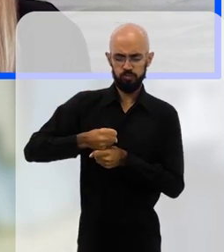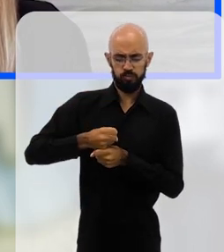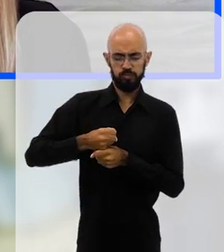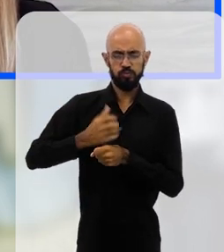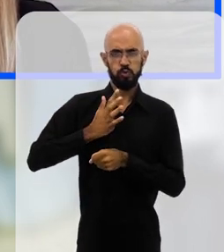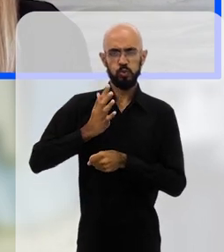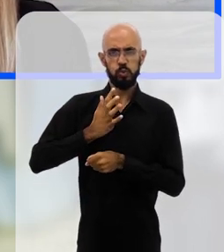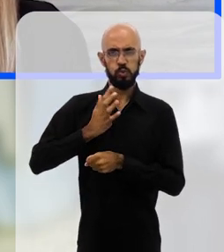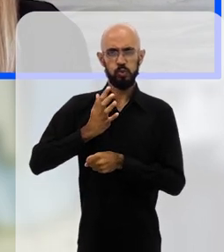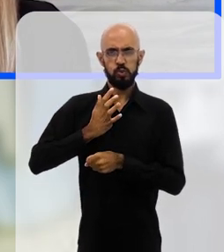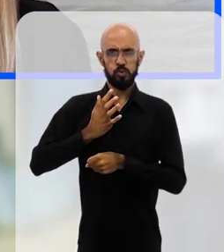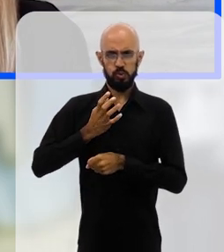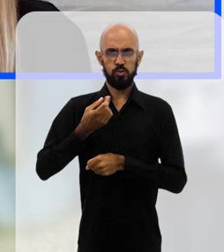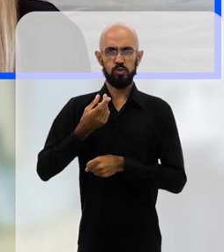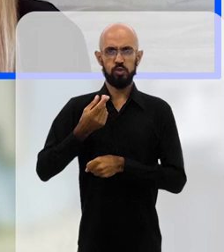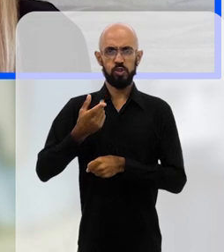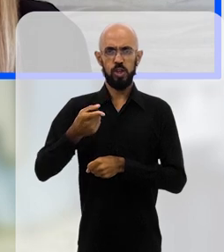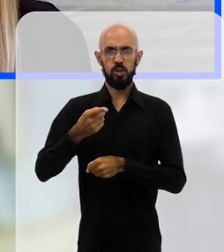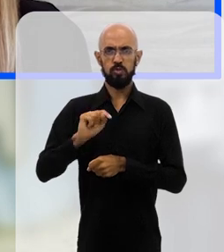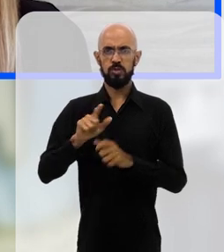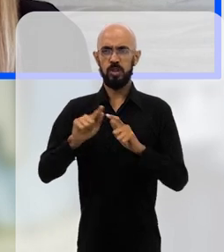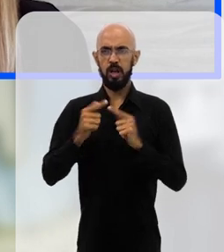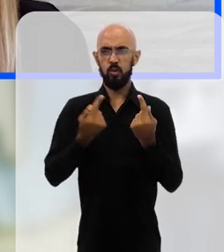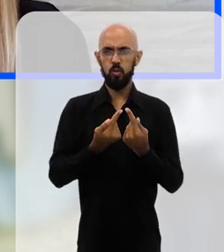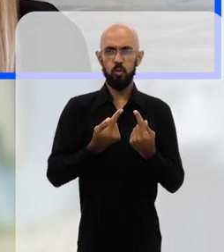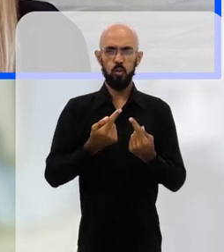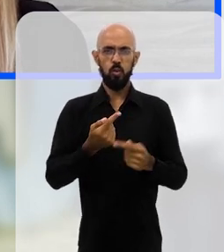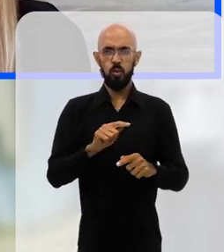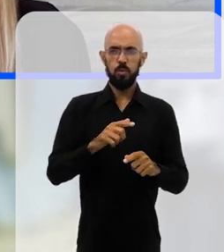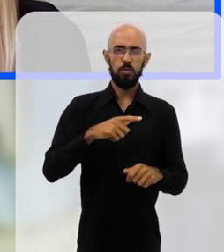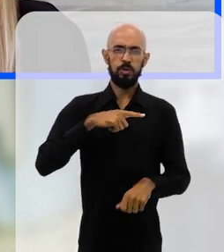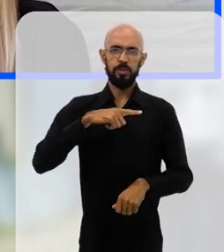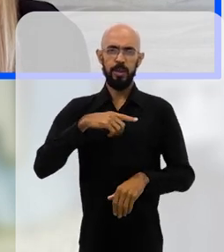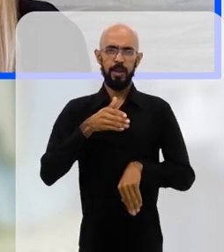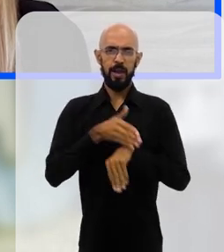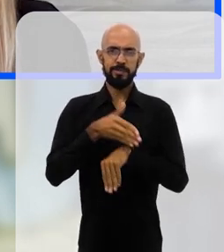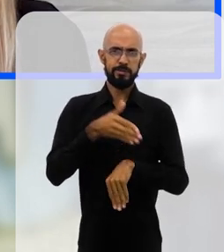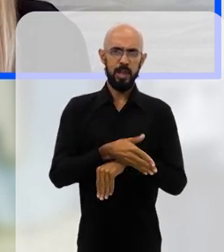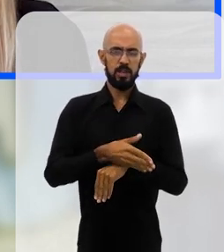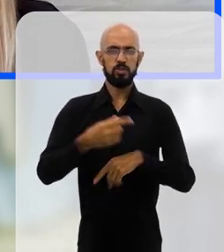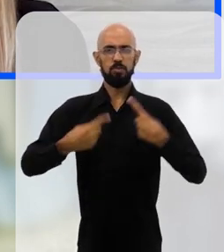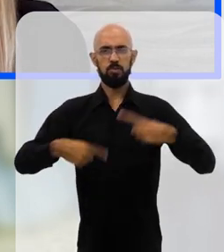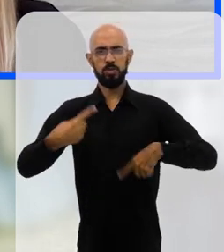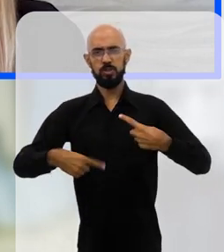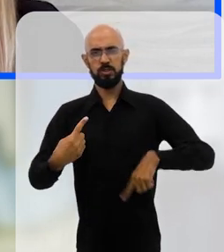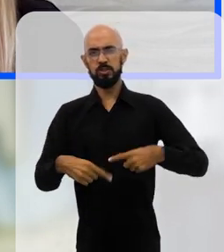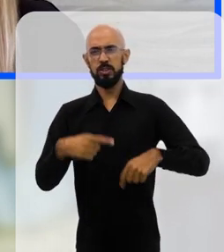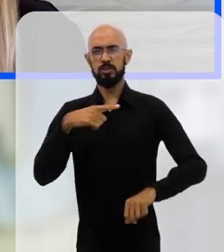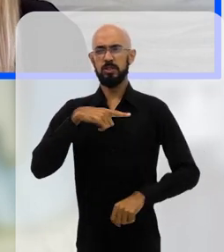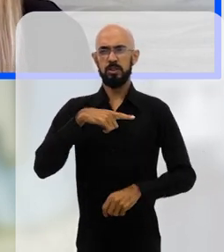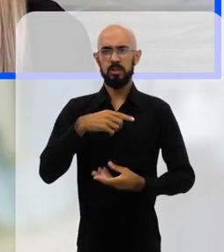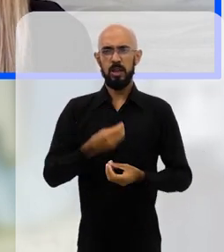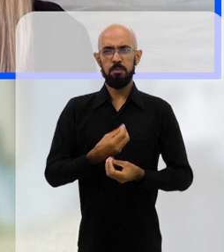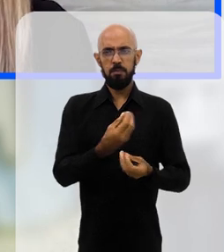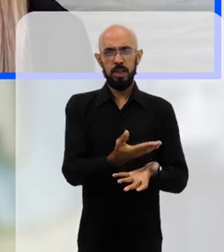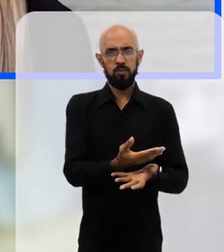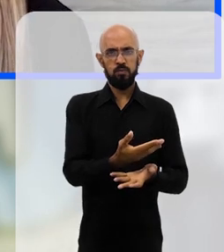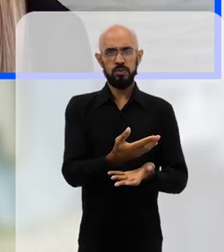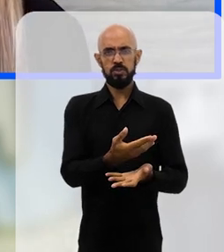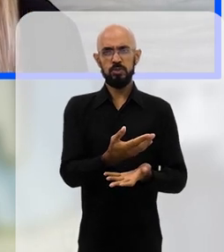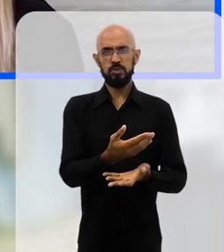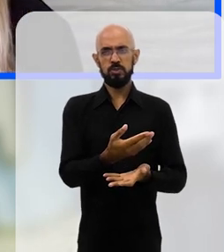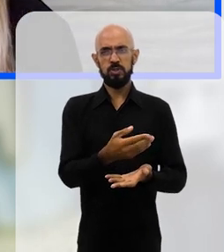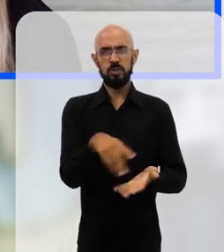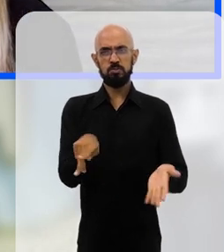dessa concentração de renda, de você ter um grupo privilegiado que tem acesso a políticas, que são